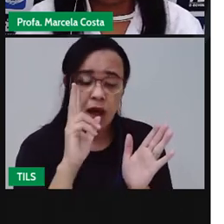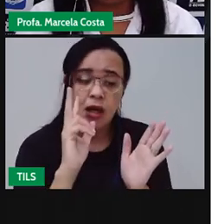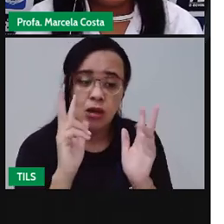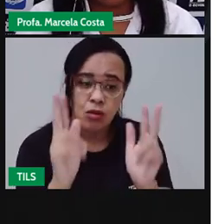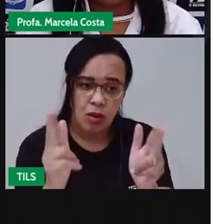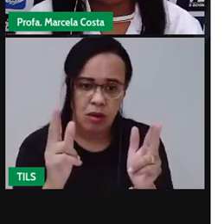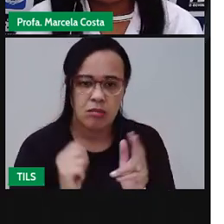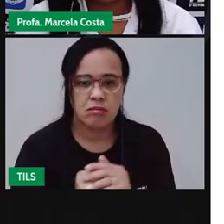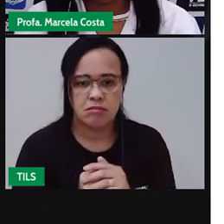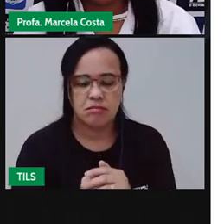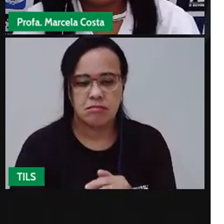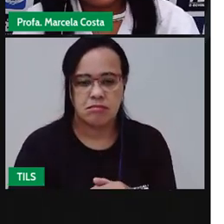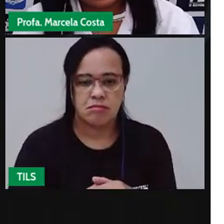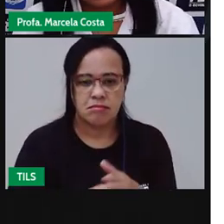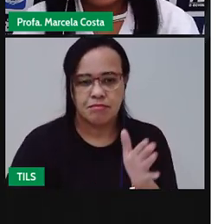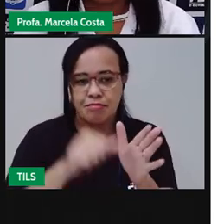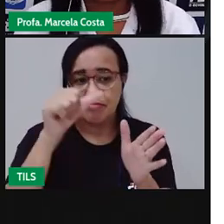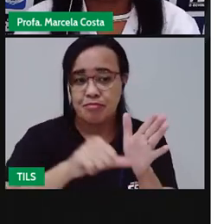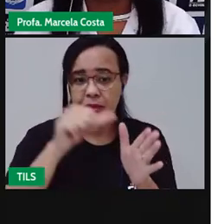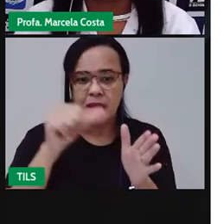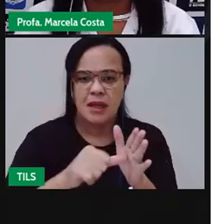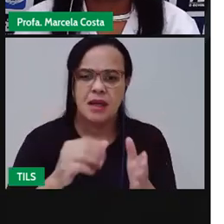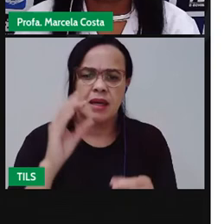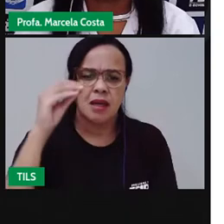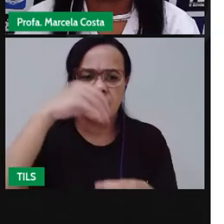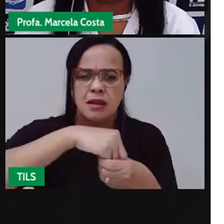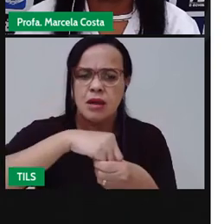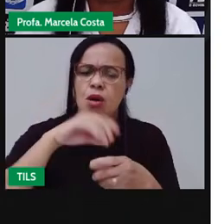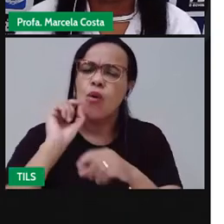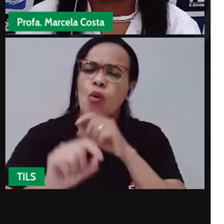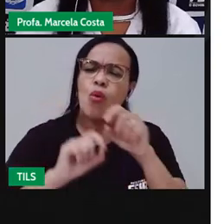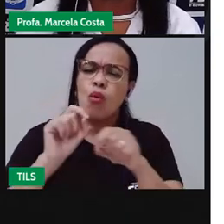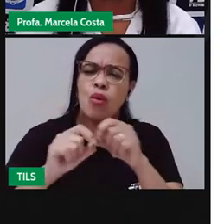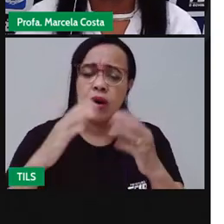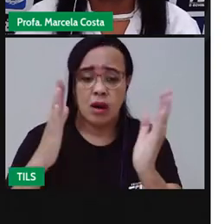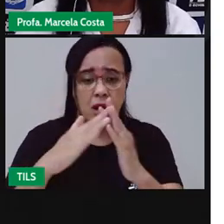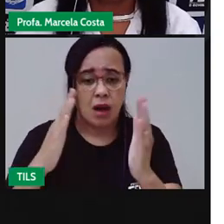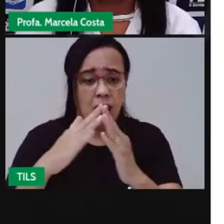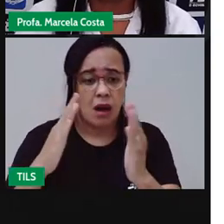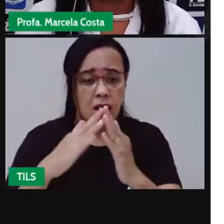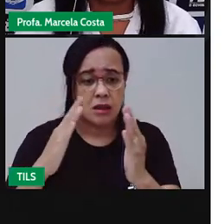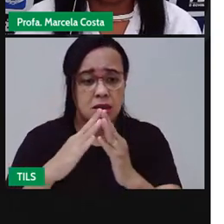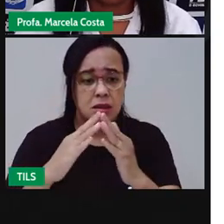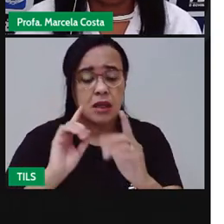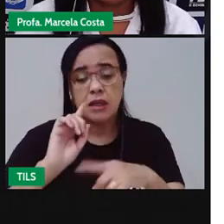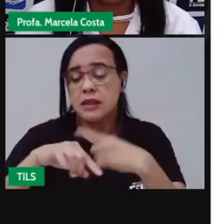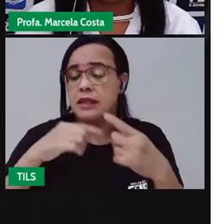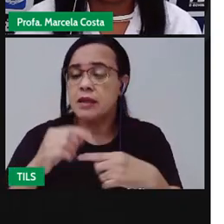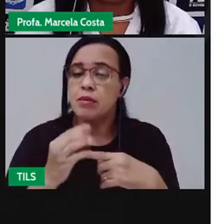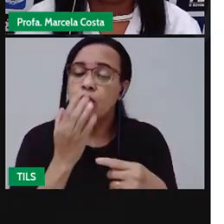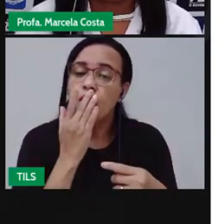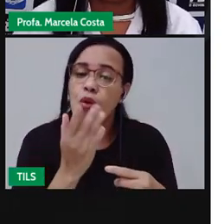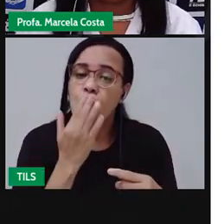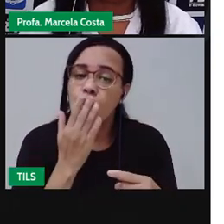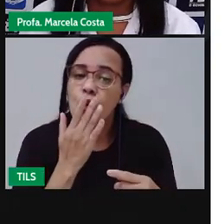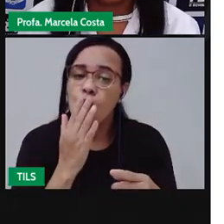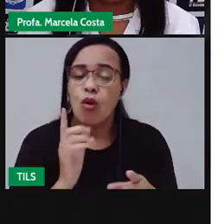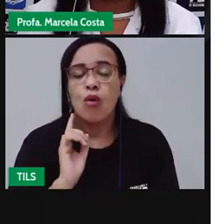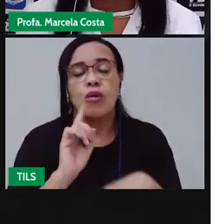Para na primeira coluna, escrever o que tem na casa, depois as cores, onde fica e o que tem por perto.